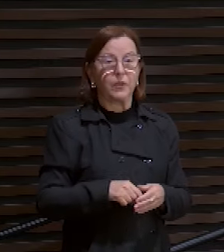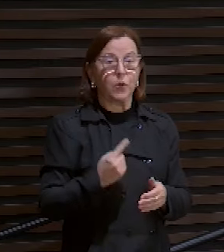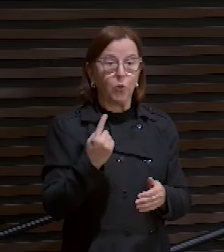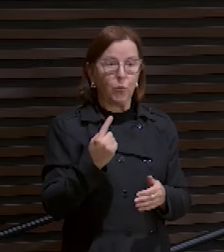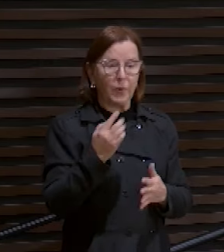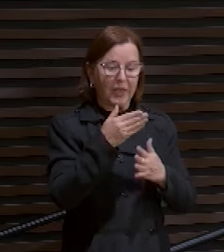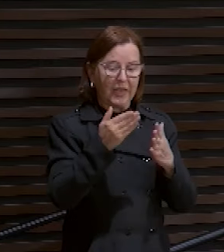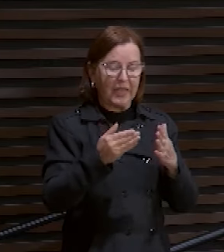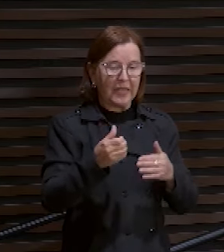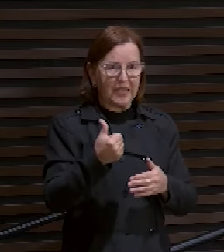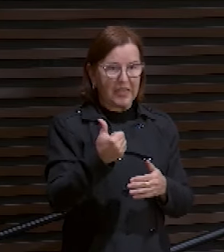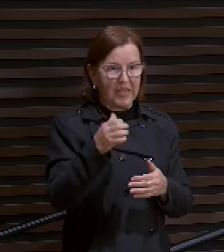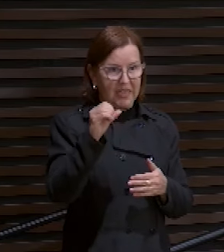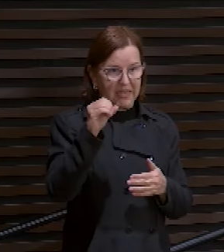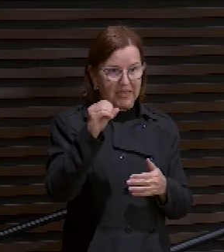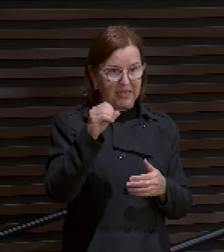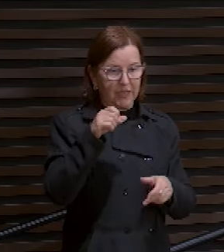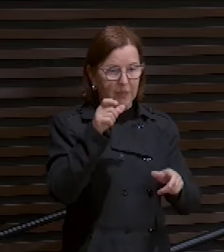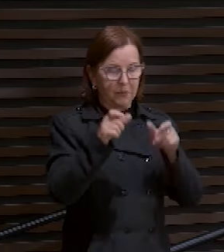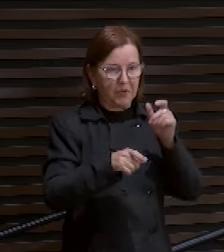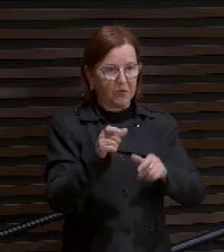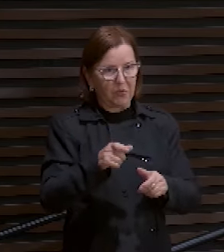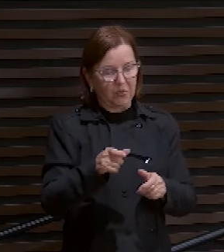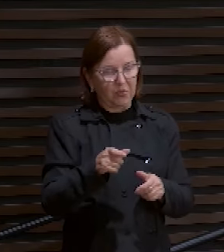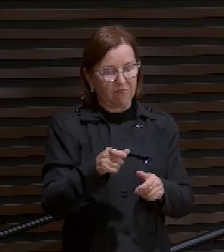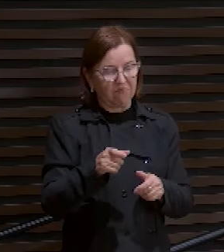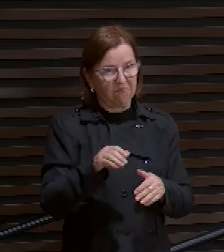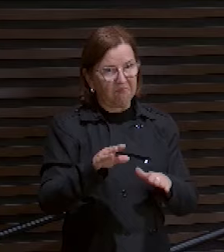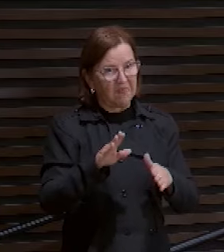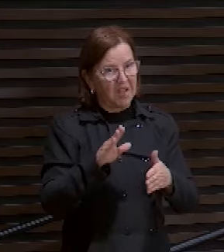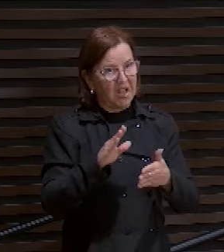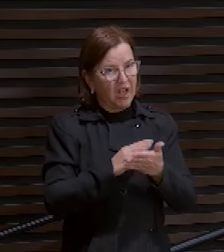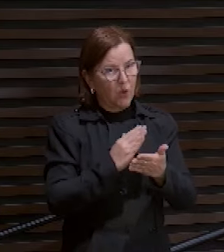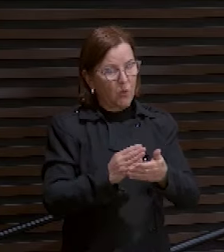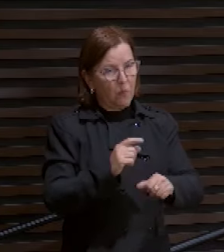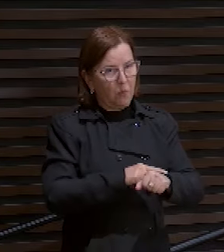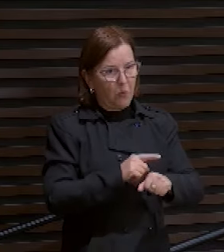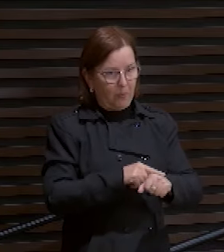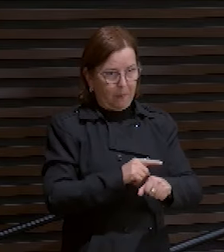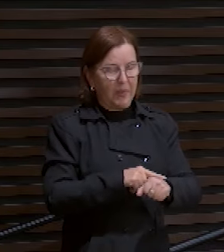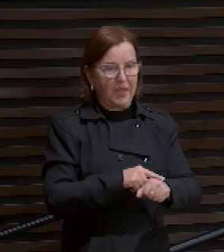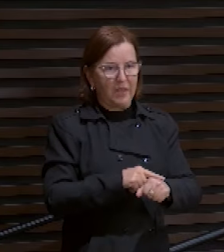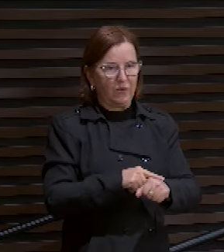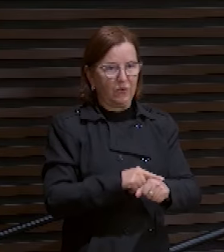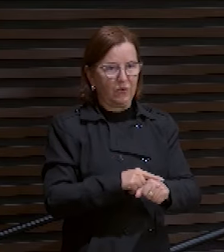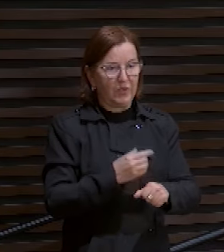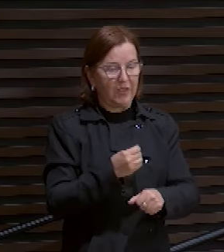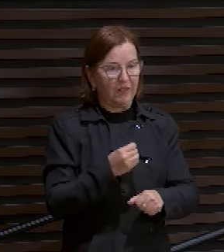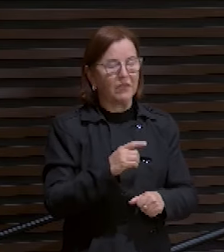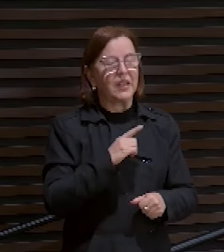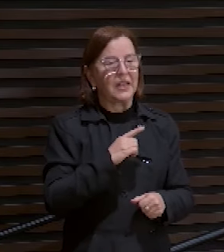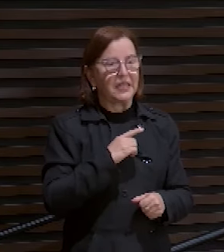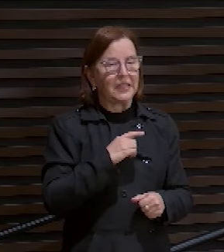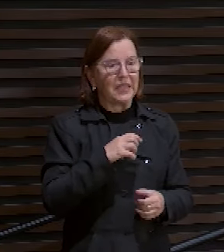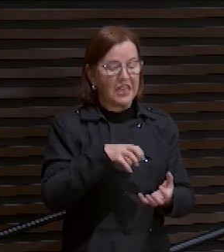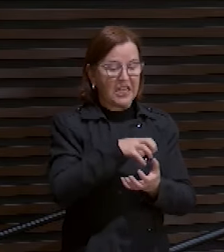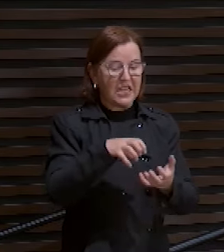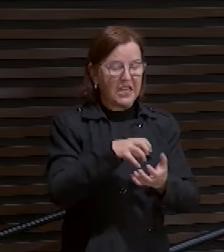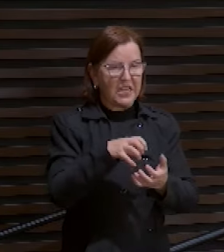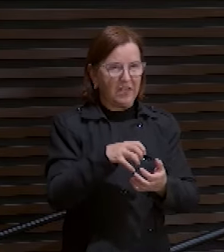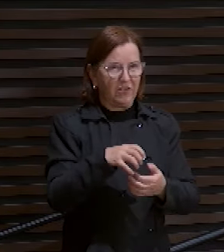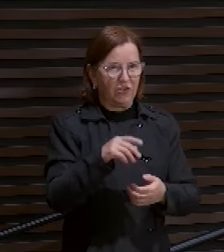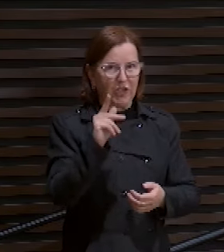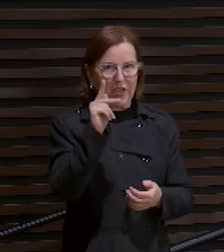pessoas. Em algum estágio da vida. Vai passar por uma crise de pânico. Um estágio de pânico.